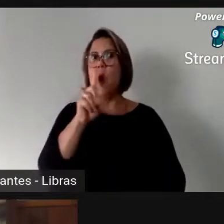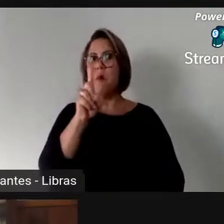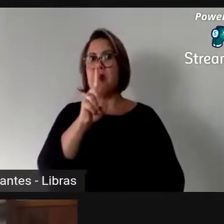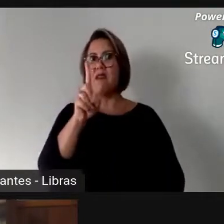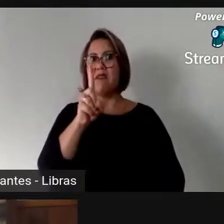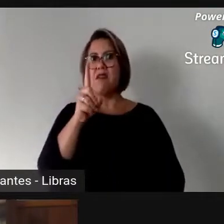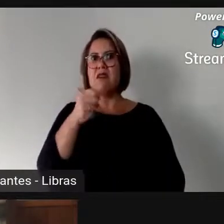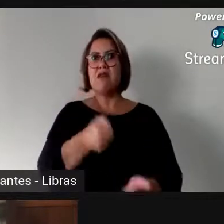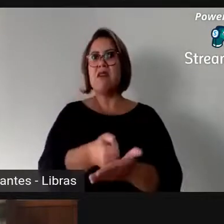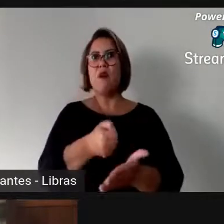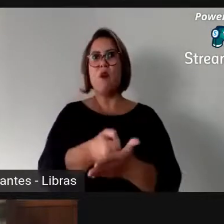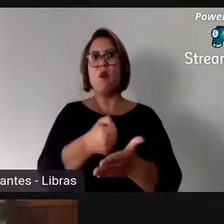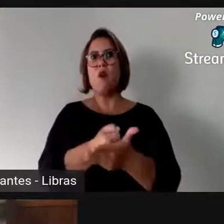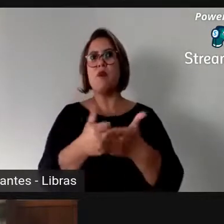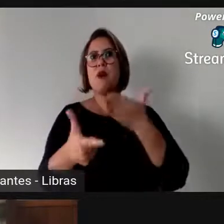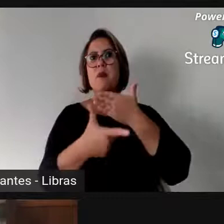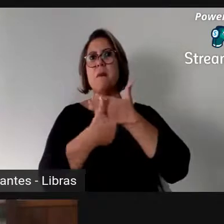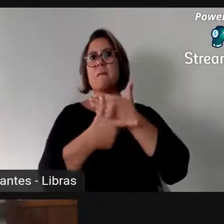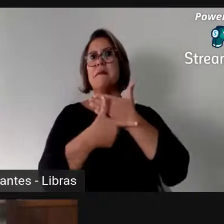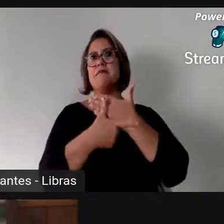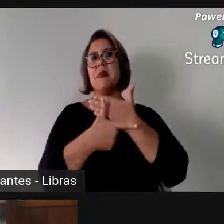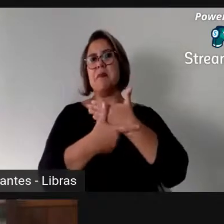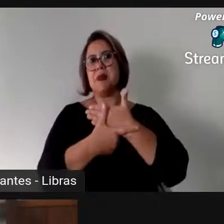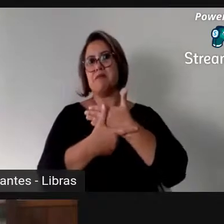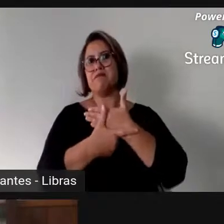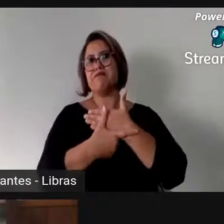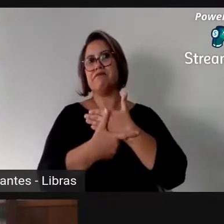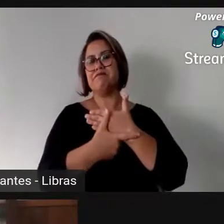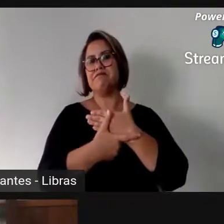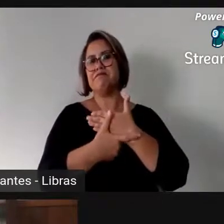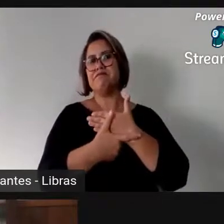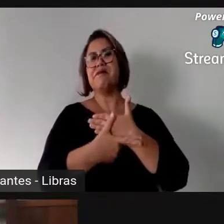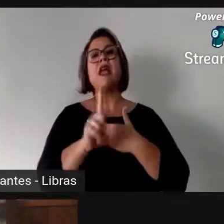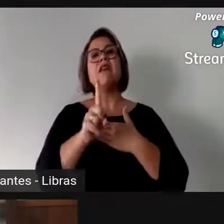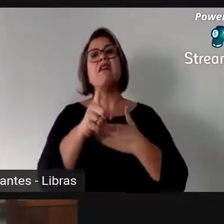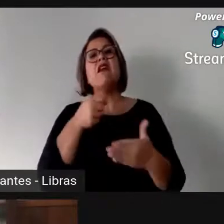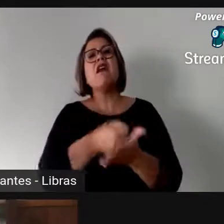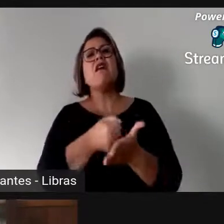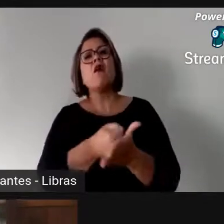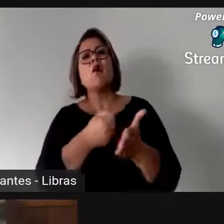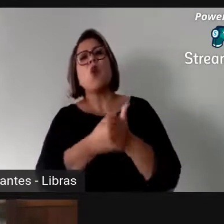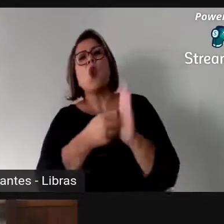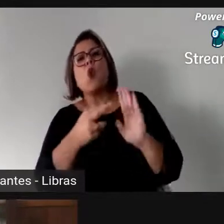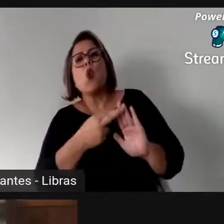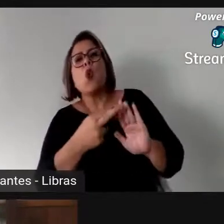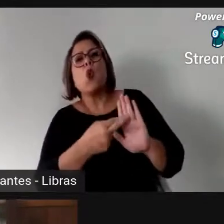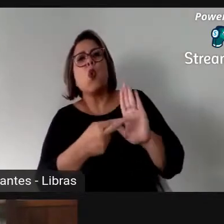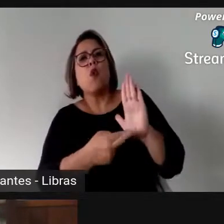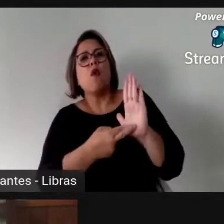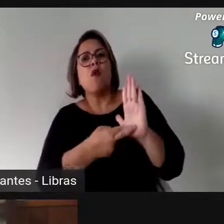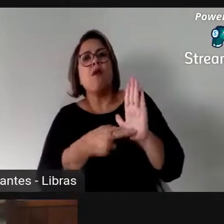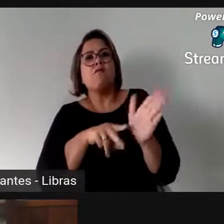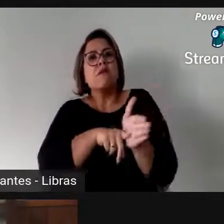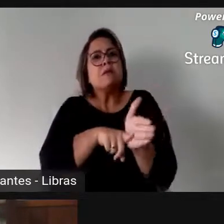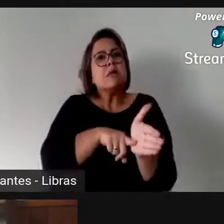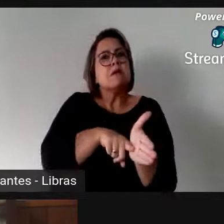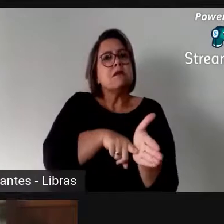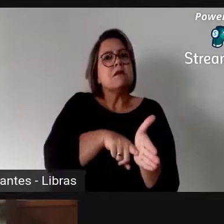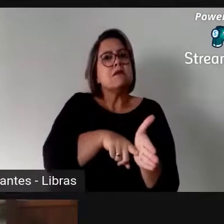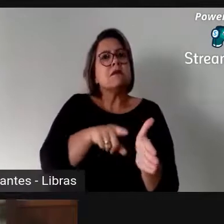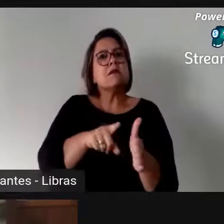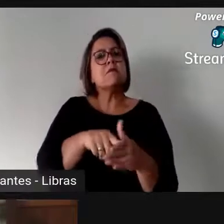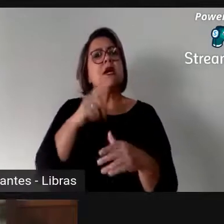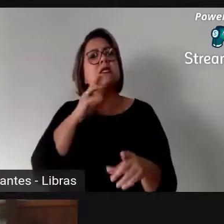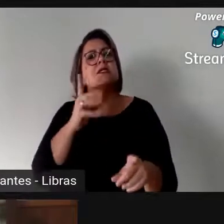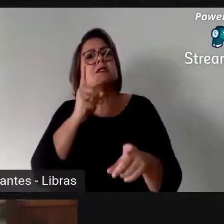Superior Eleitoral, quem é que tem que cumprir a regra? E se tiver que caçar uma chapa,